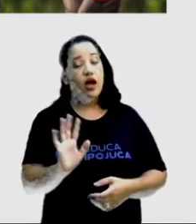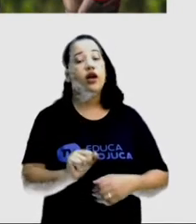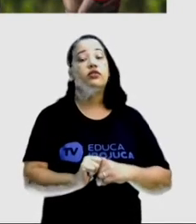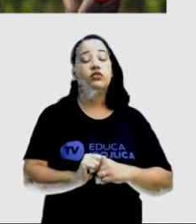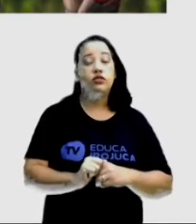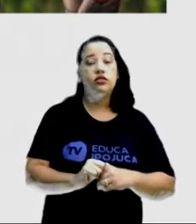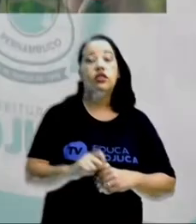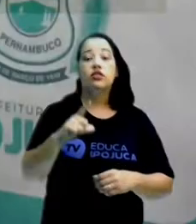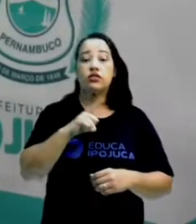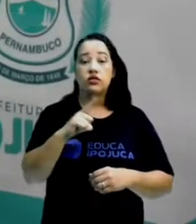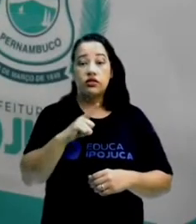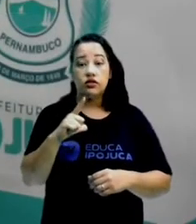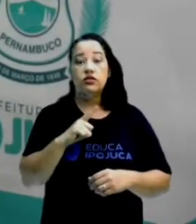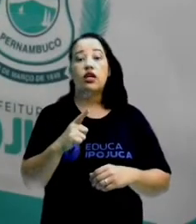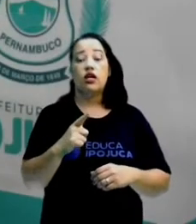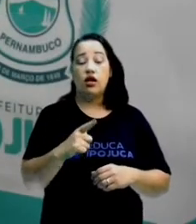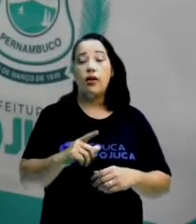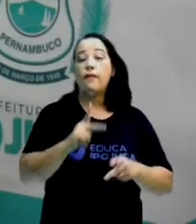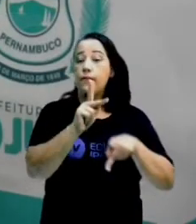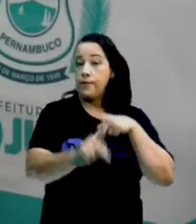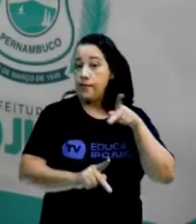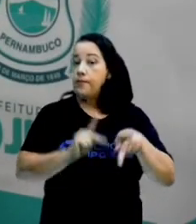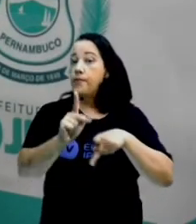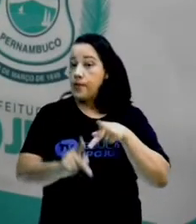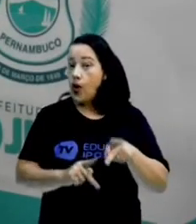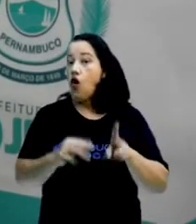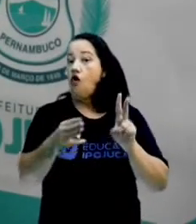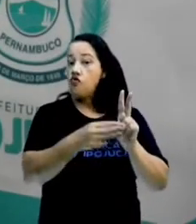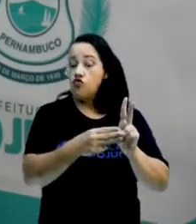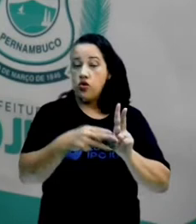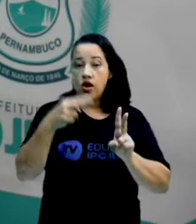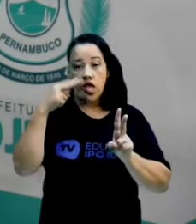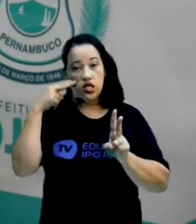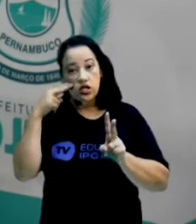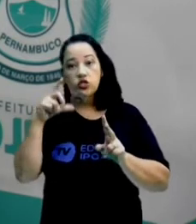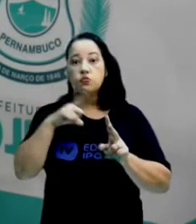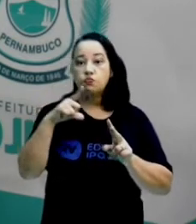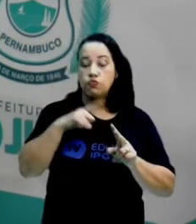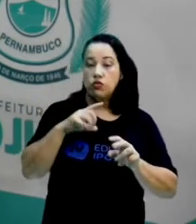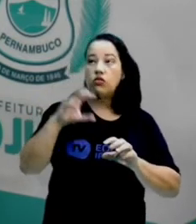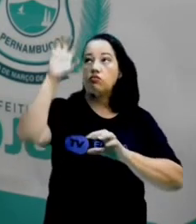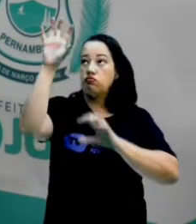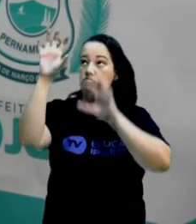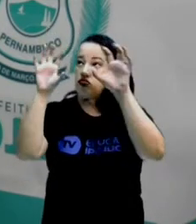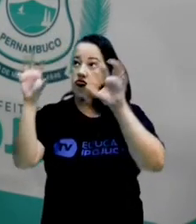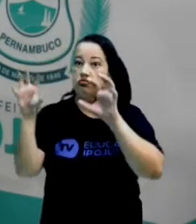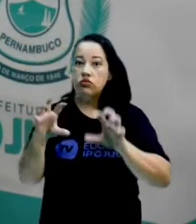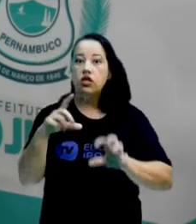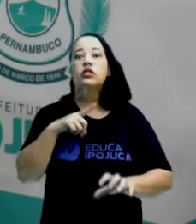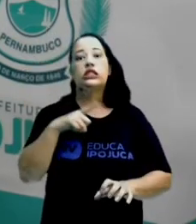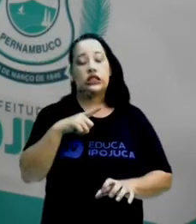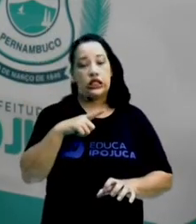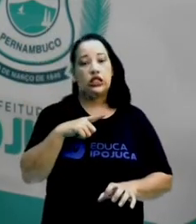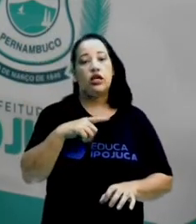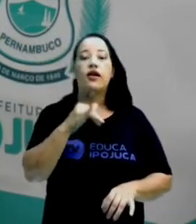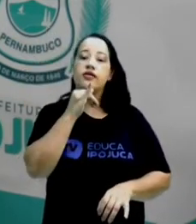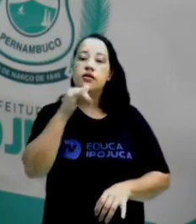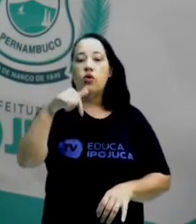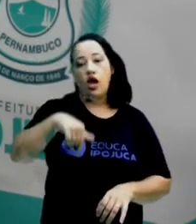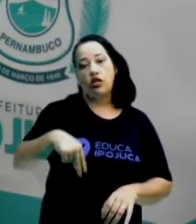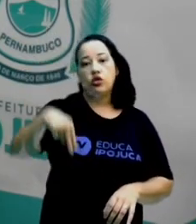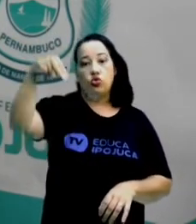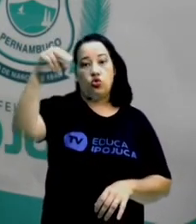que não existam povos indígenas em outras regiões do Brasil. Aqui no Nordeste, por exemplo,